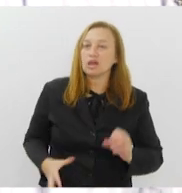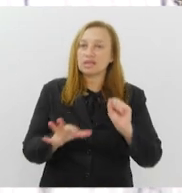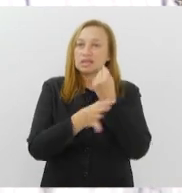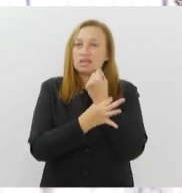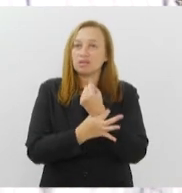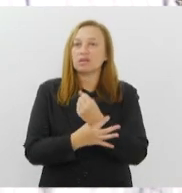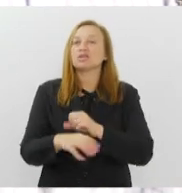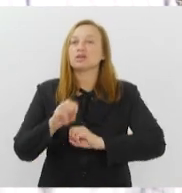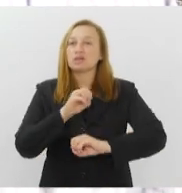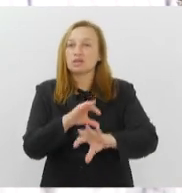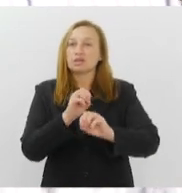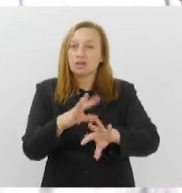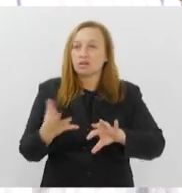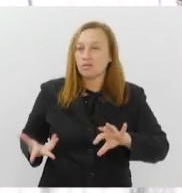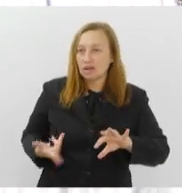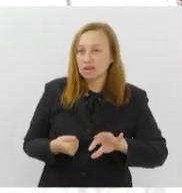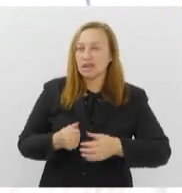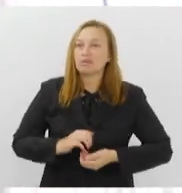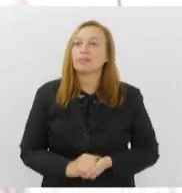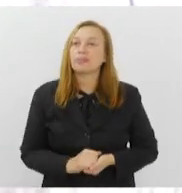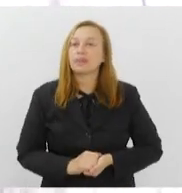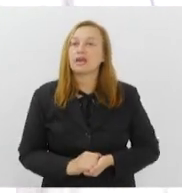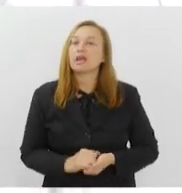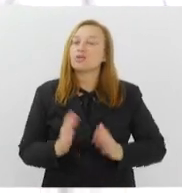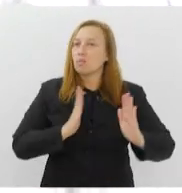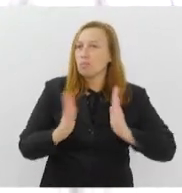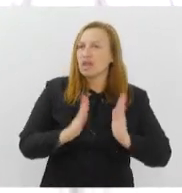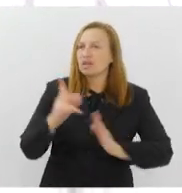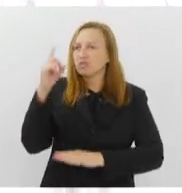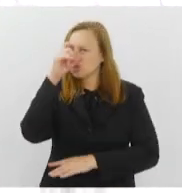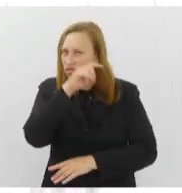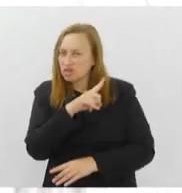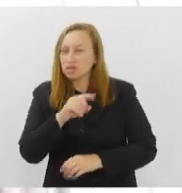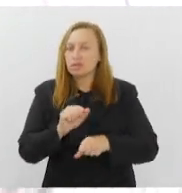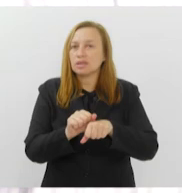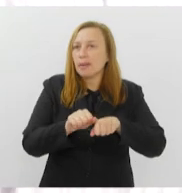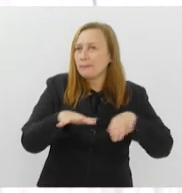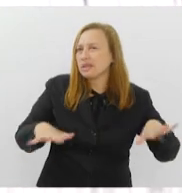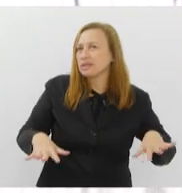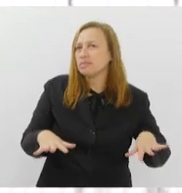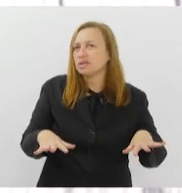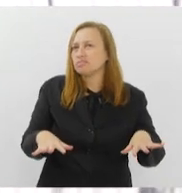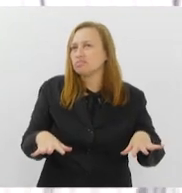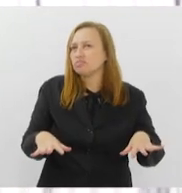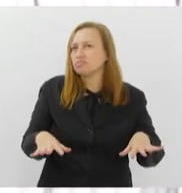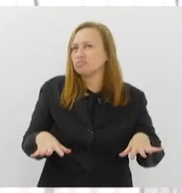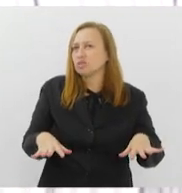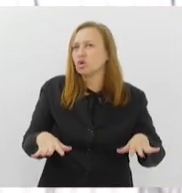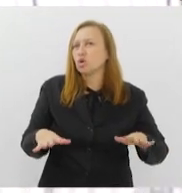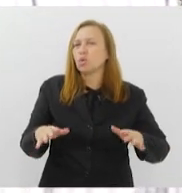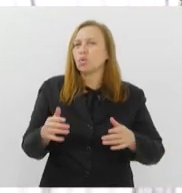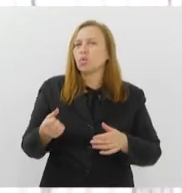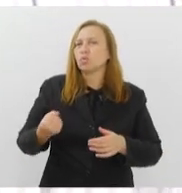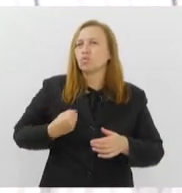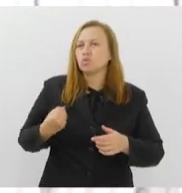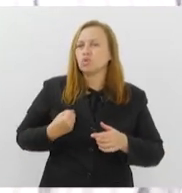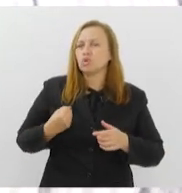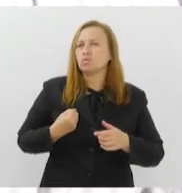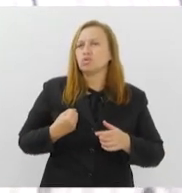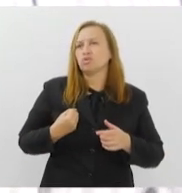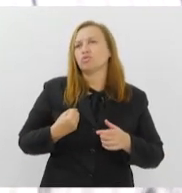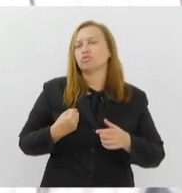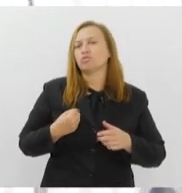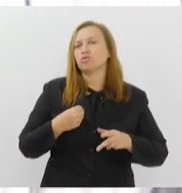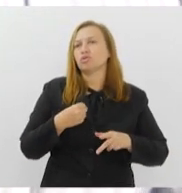direito à educação com qualidade. Nós passamos por um período muito difícil, o período da pandemia, em que o índice de evasão escolar aumentou bastante. Como